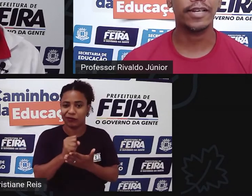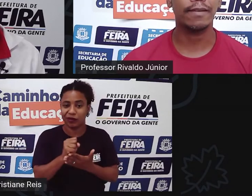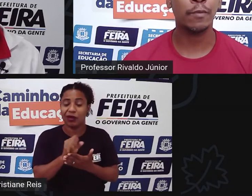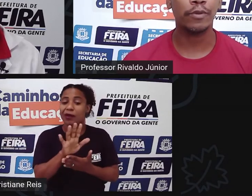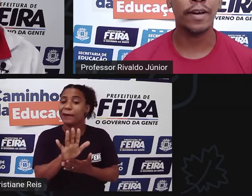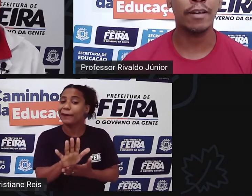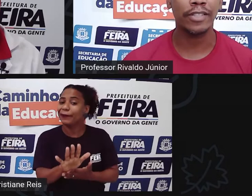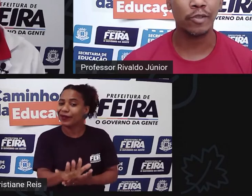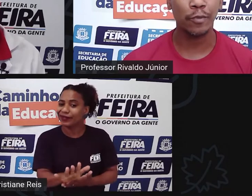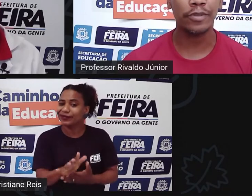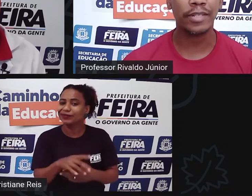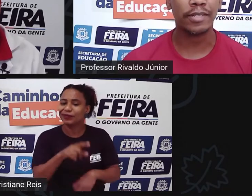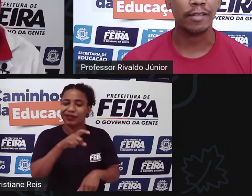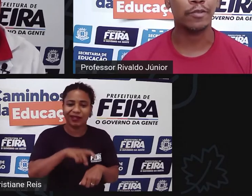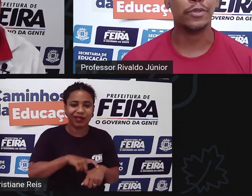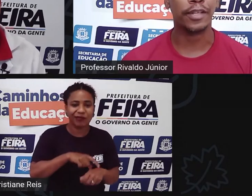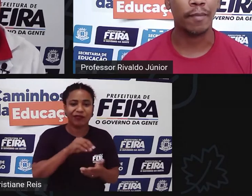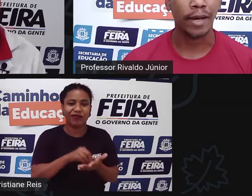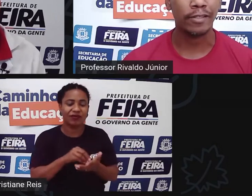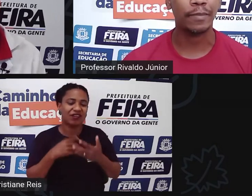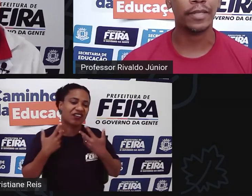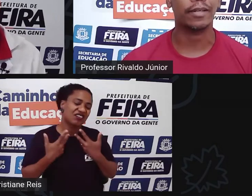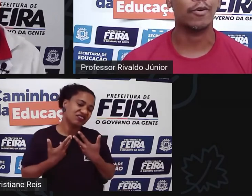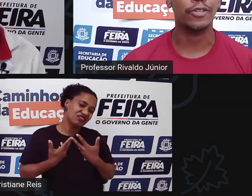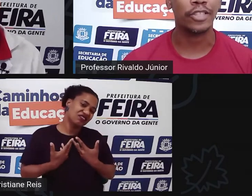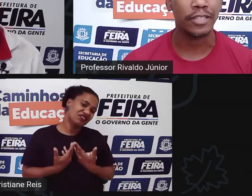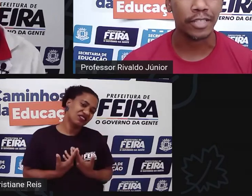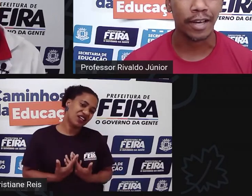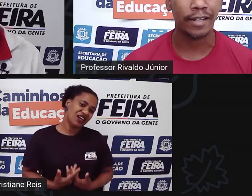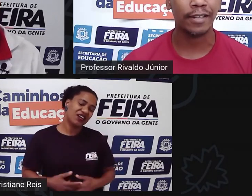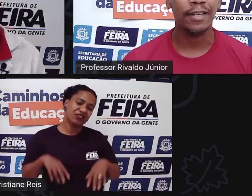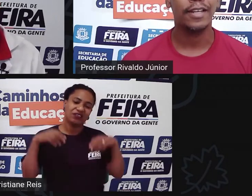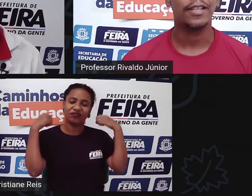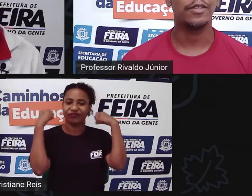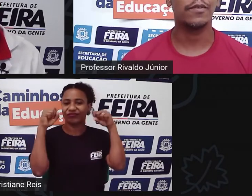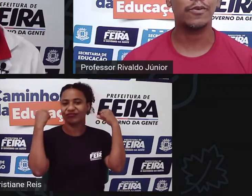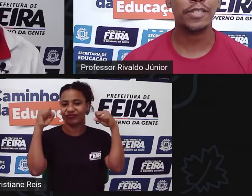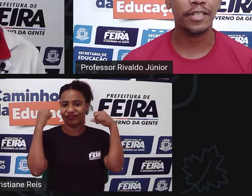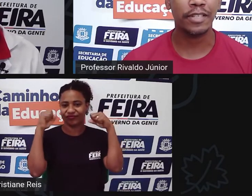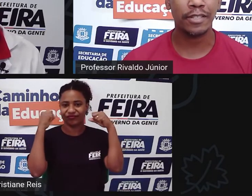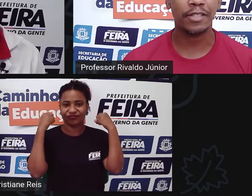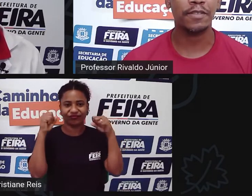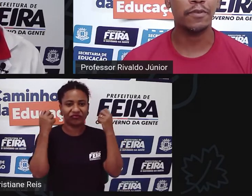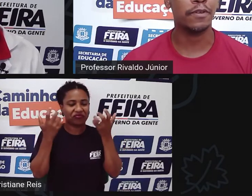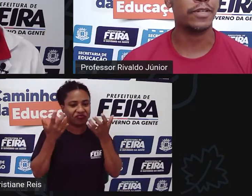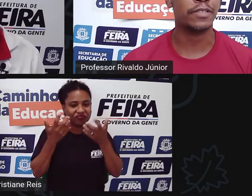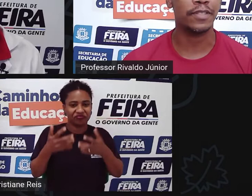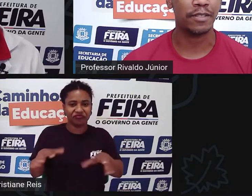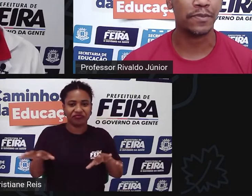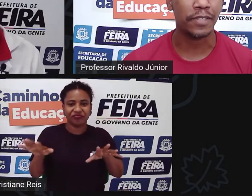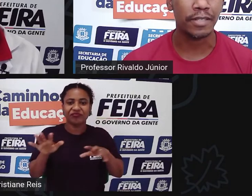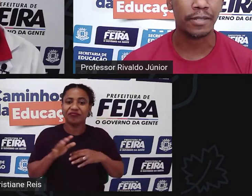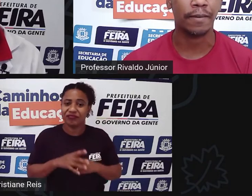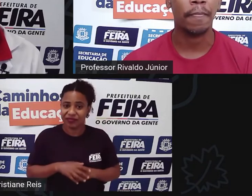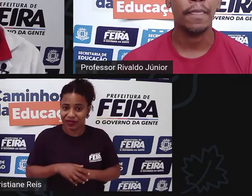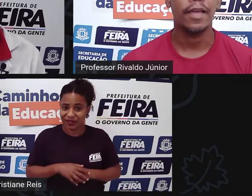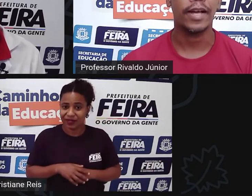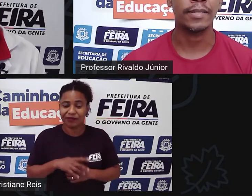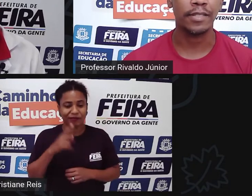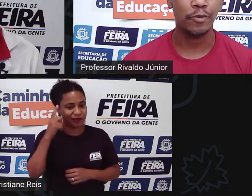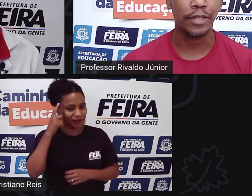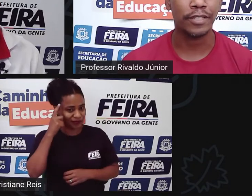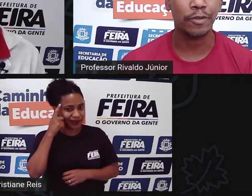as pessoas reclamam muito que já estão muito cansados do meu trabalho, da minha rotina diária, não vão conseguir desenvolver uma atividade física.